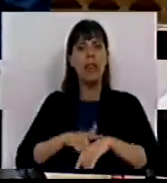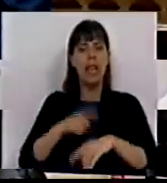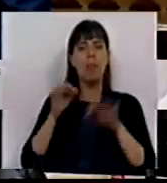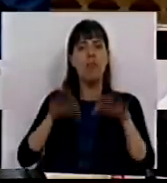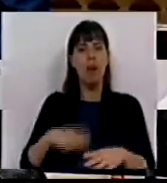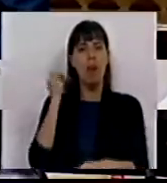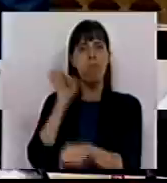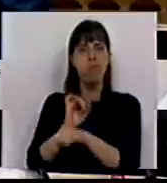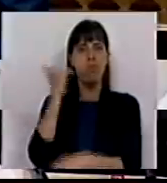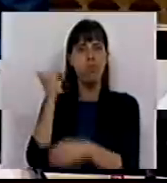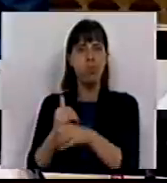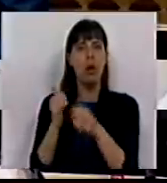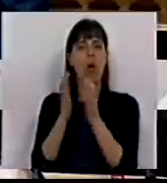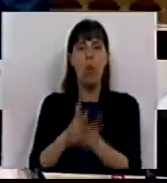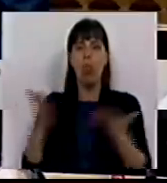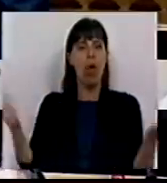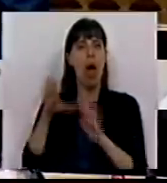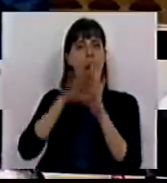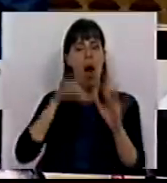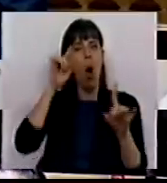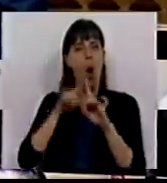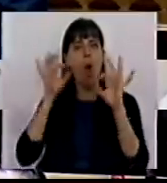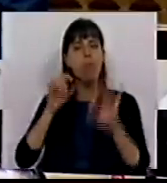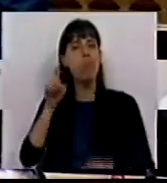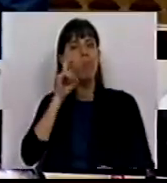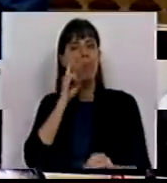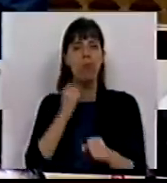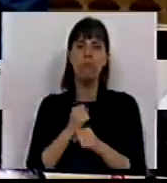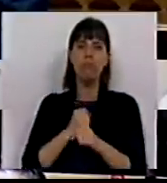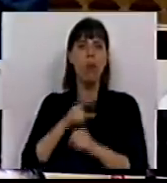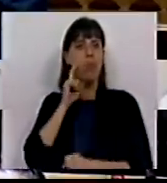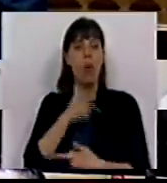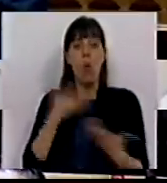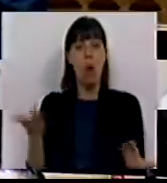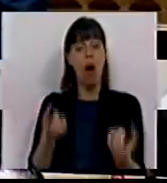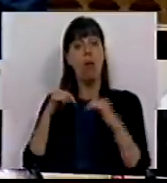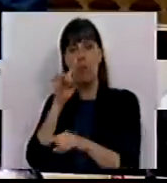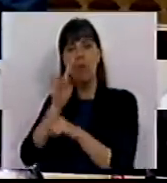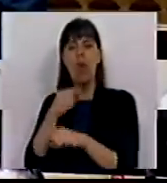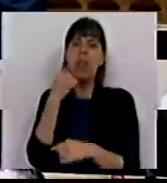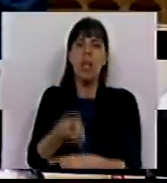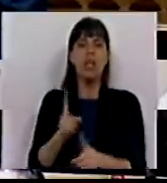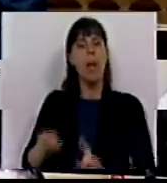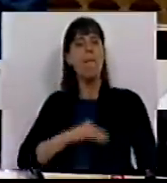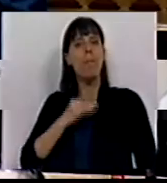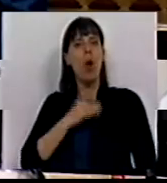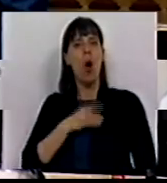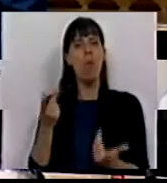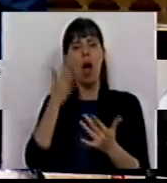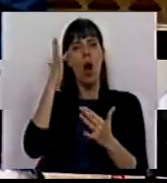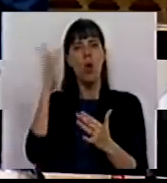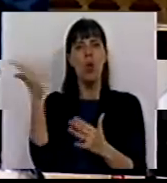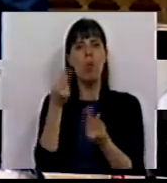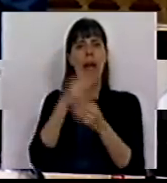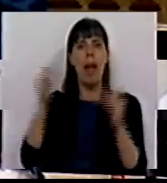a termo, bloqueando assim todas as condições objetivas de estabilidade do vínculo laboral e ao mesmo tempo afirmar a sua preocupação com o baixo